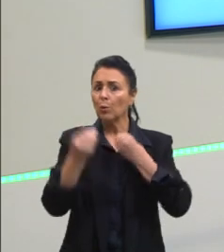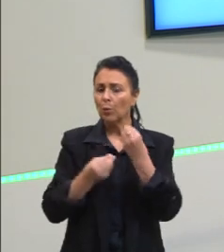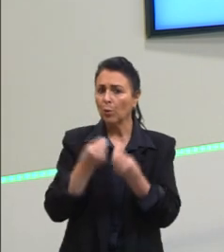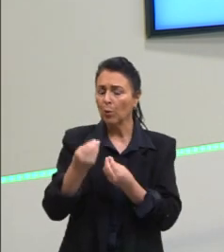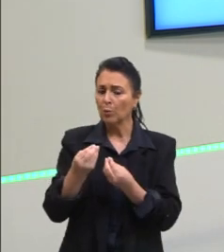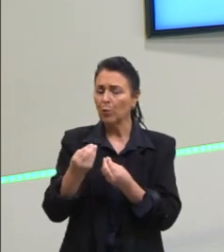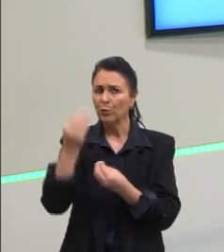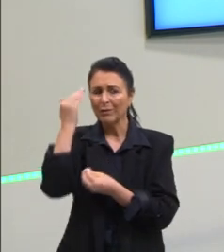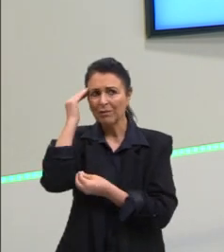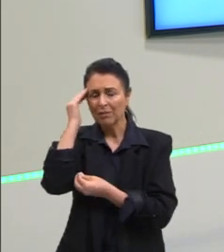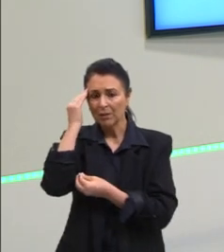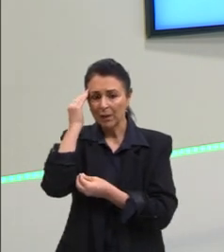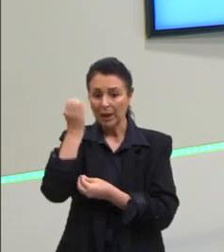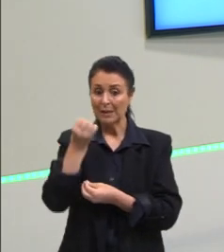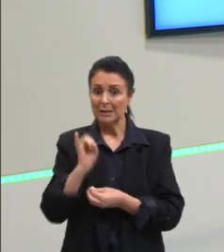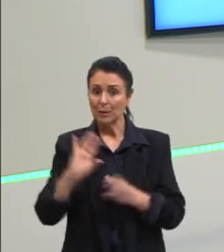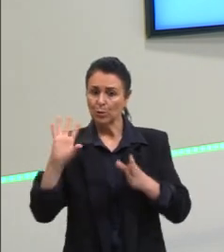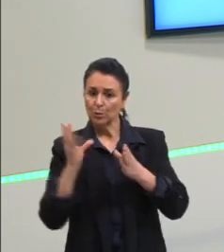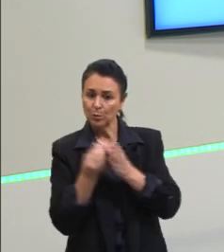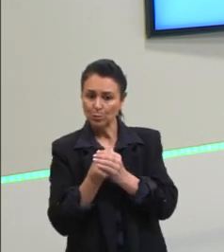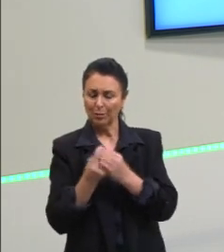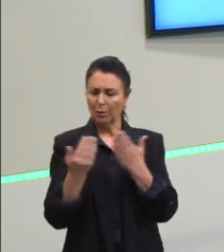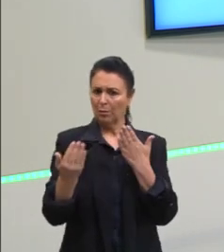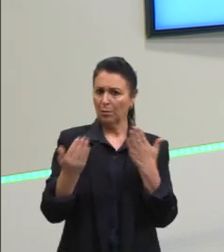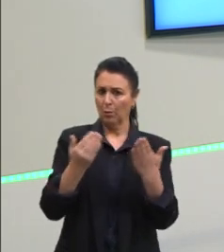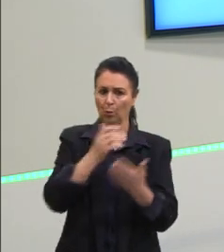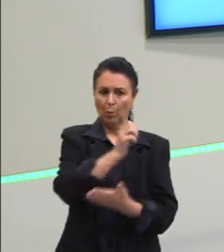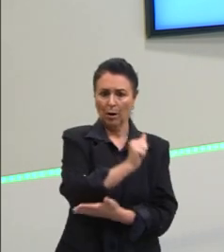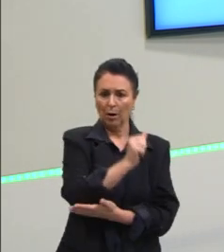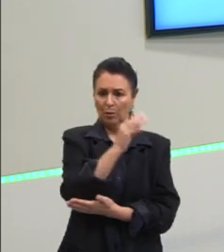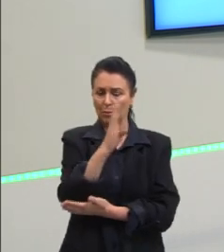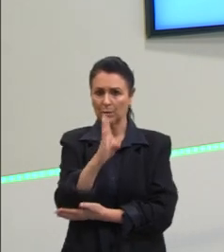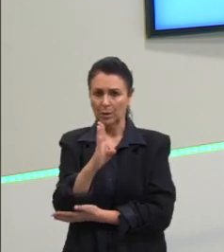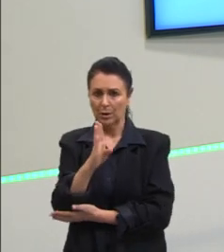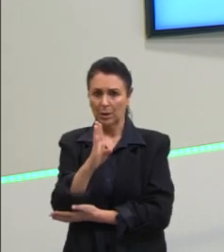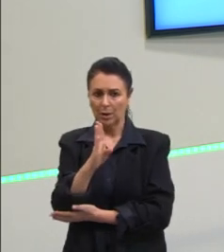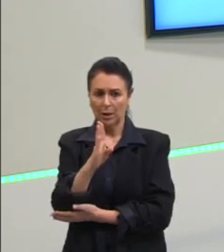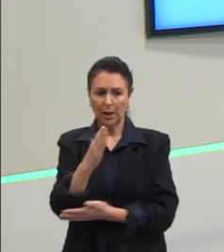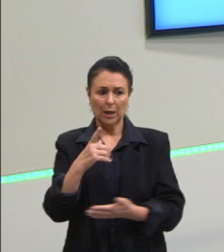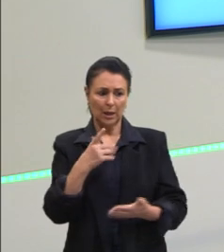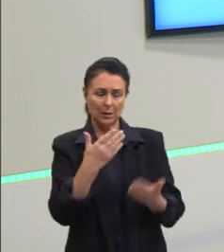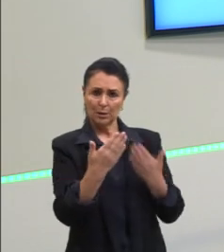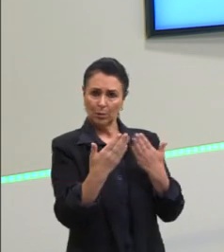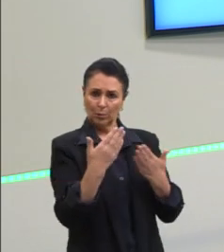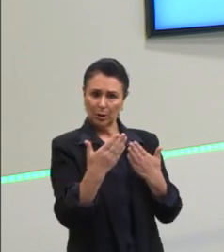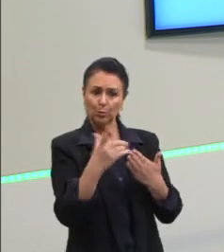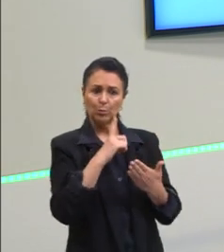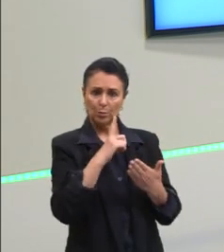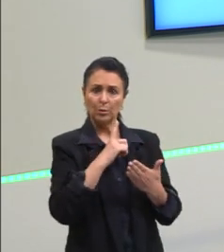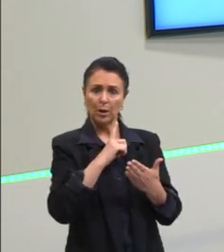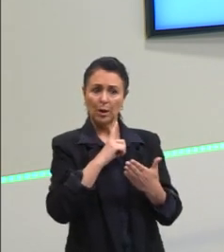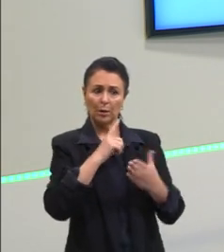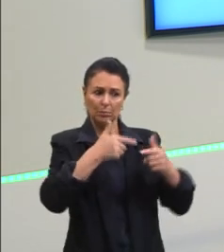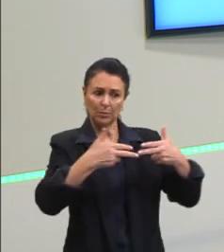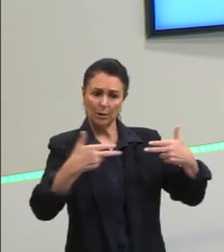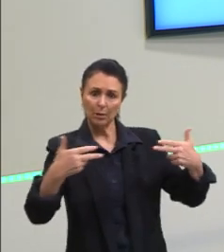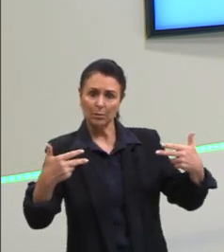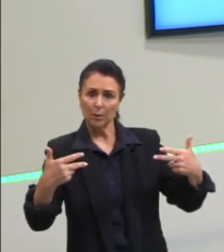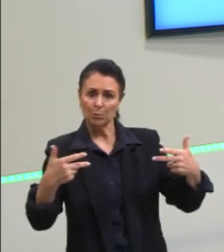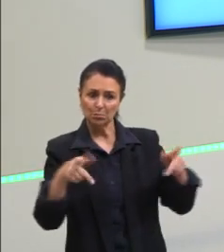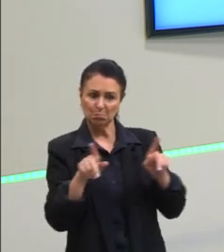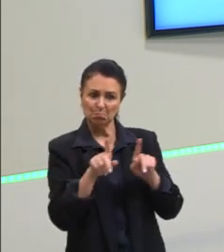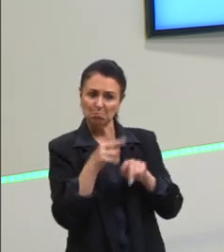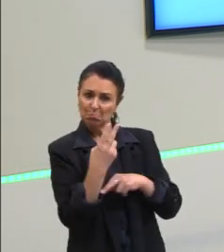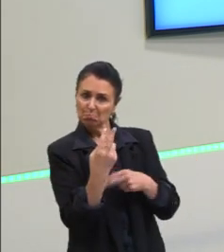se ambos os conjuntos que estão sendo comparados, conjunto A, conjunto B, estão sendo comparados e possuem os mesmos elementos. Se